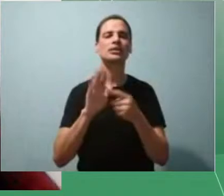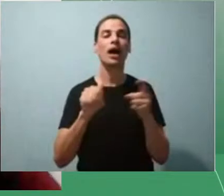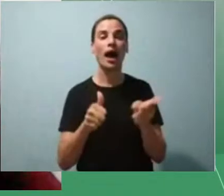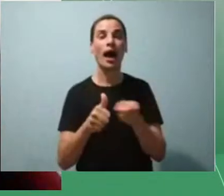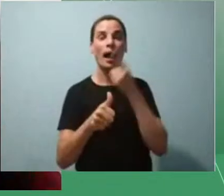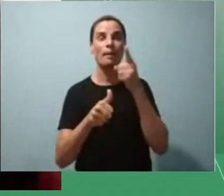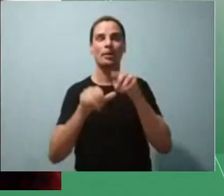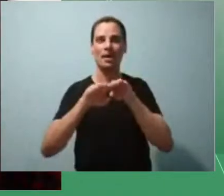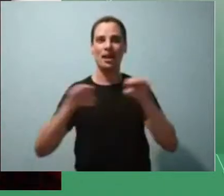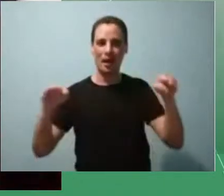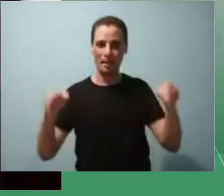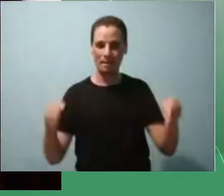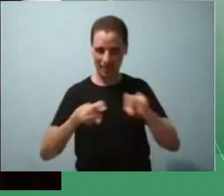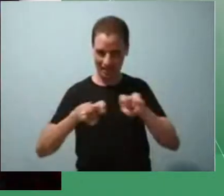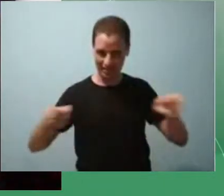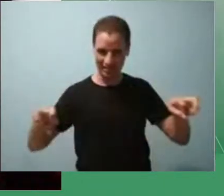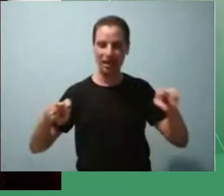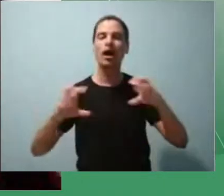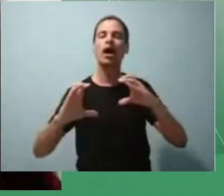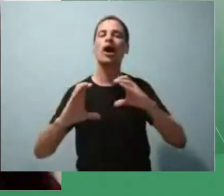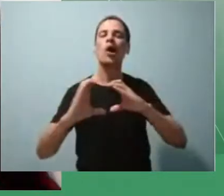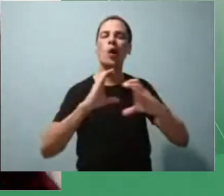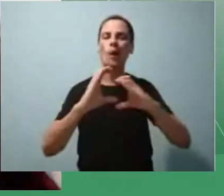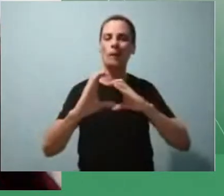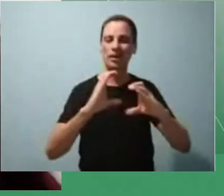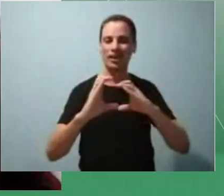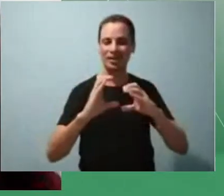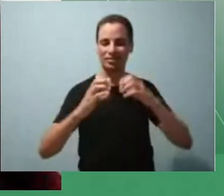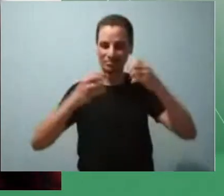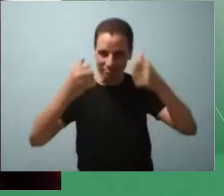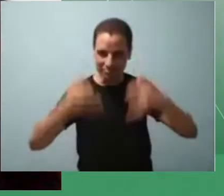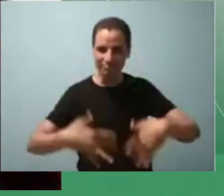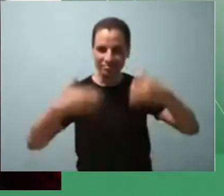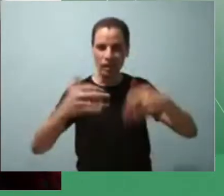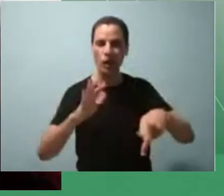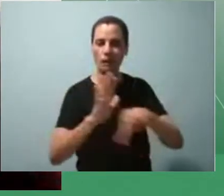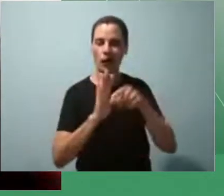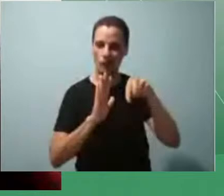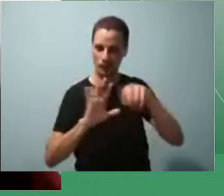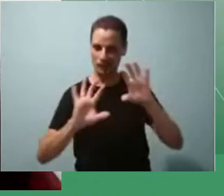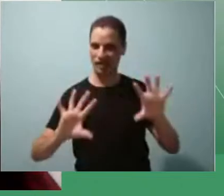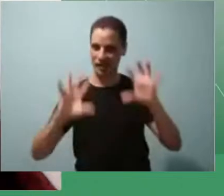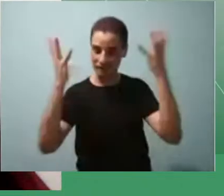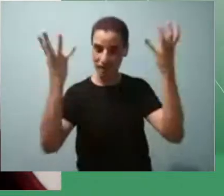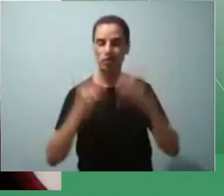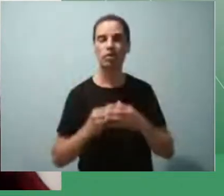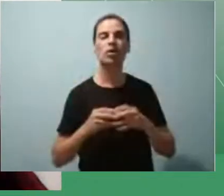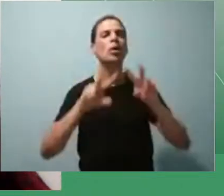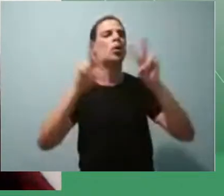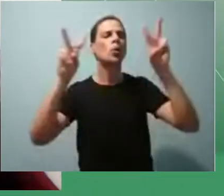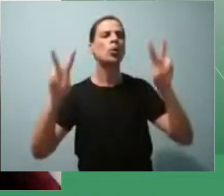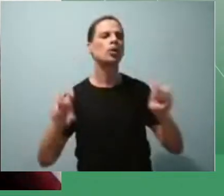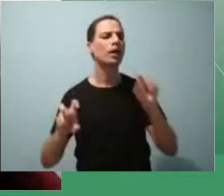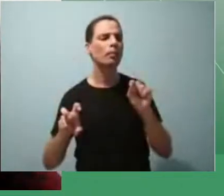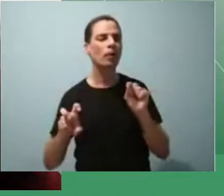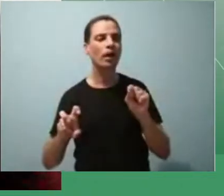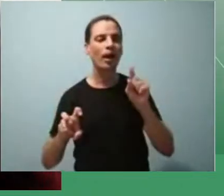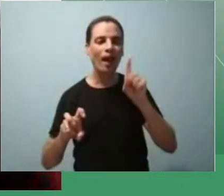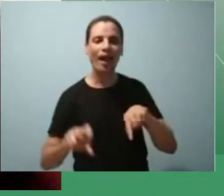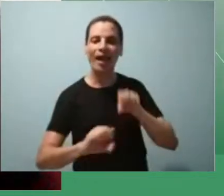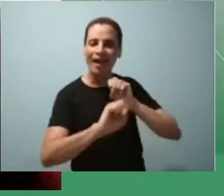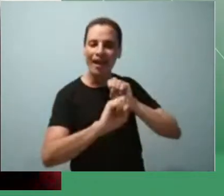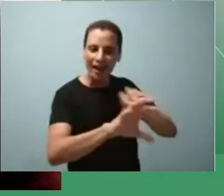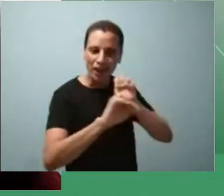comunicação do nosso evento, né? Com o tema Educação e Linguagem,